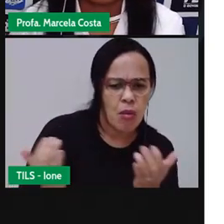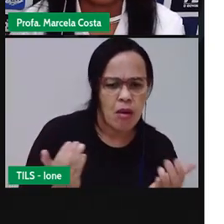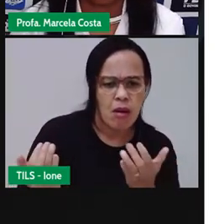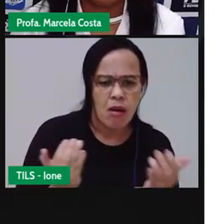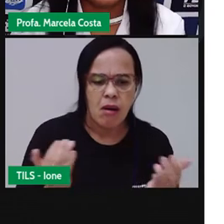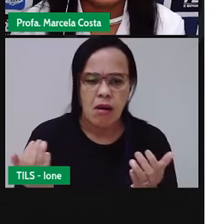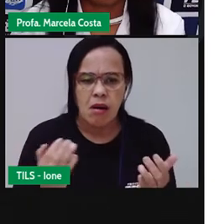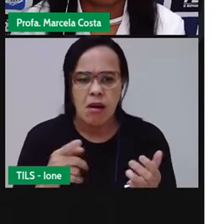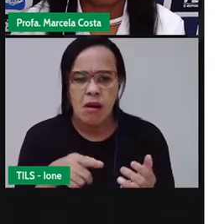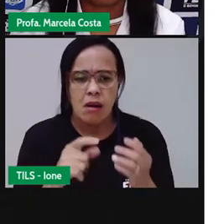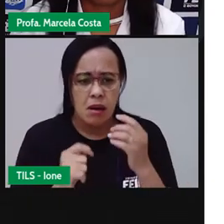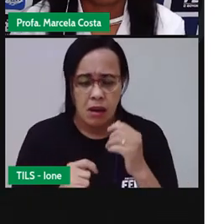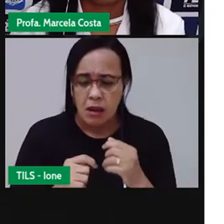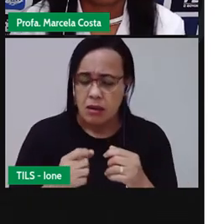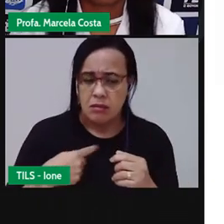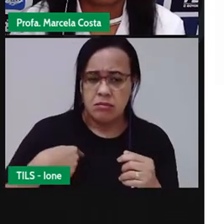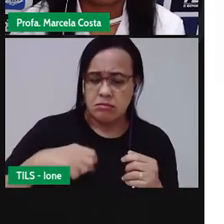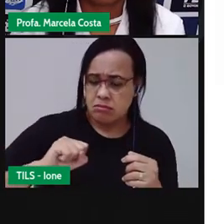da seguinte maneira.